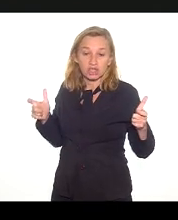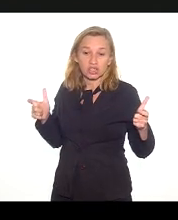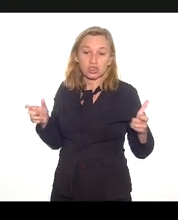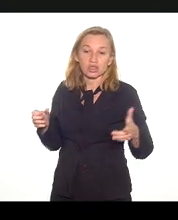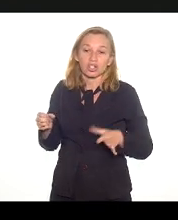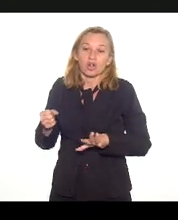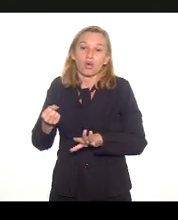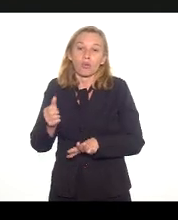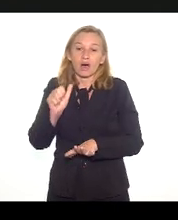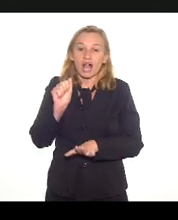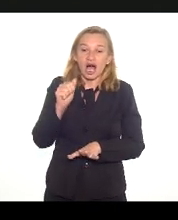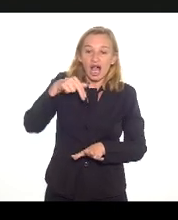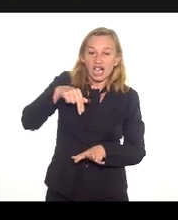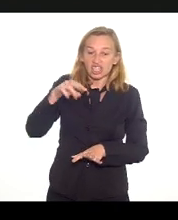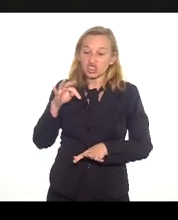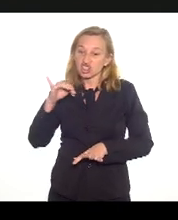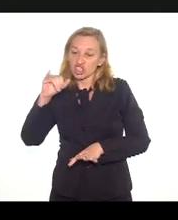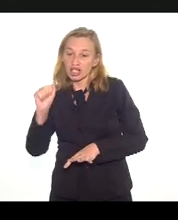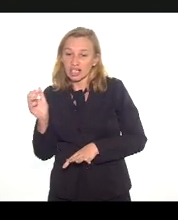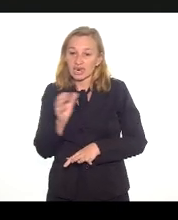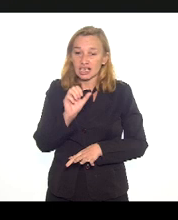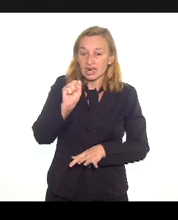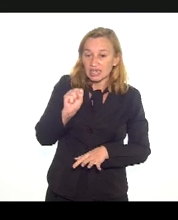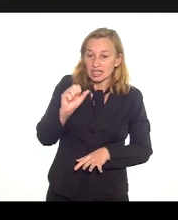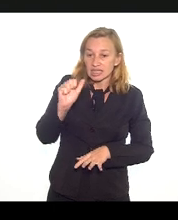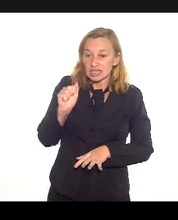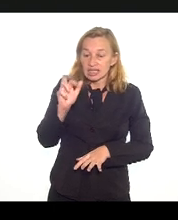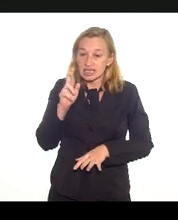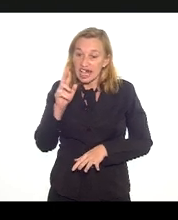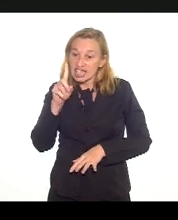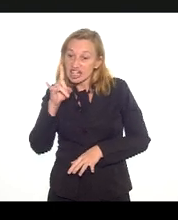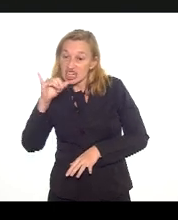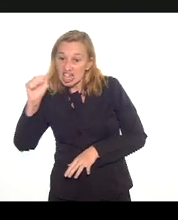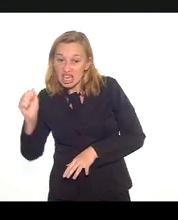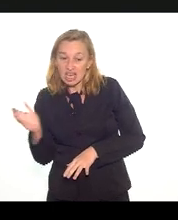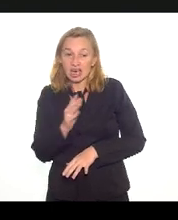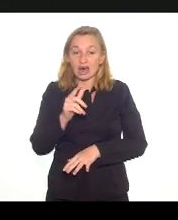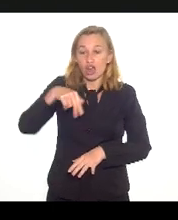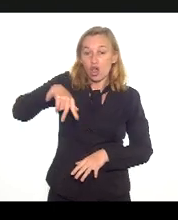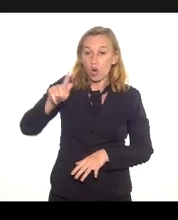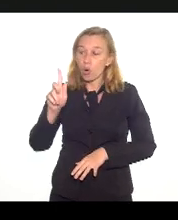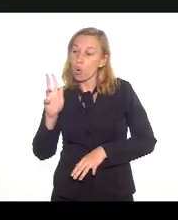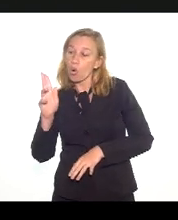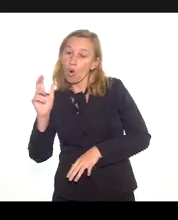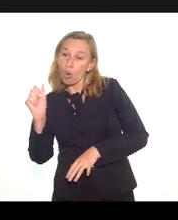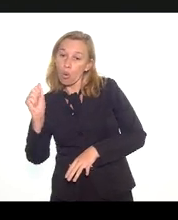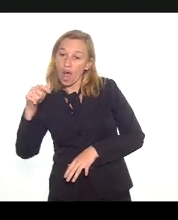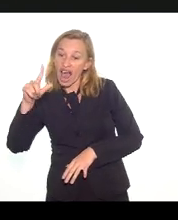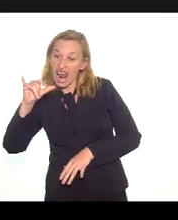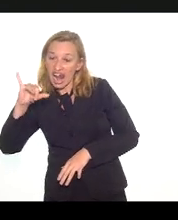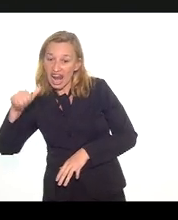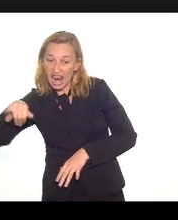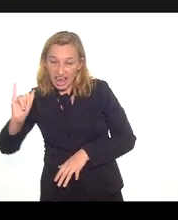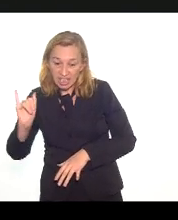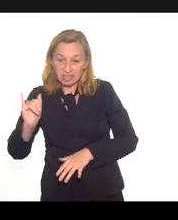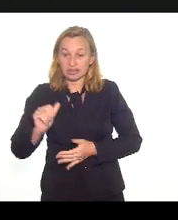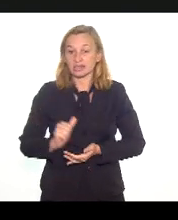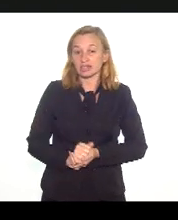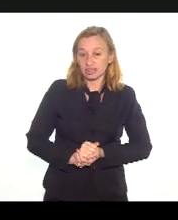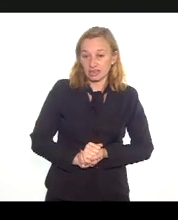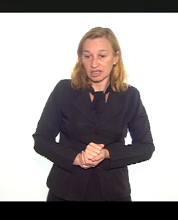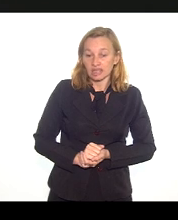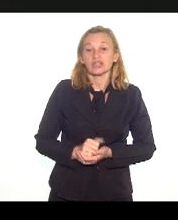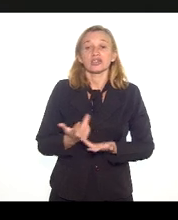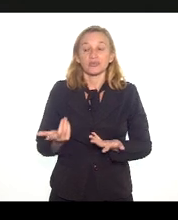Ceperdigão, Sadia, uma agropecuária articulada a isso, agricultura familiar, o